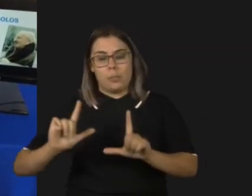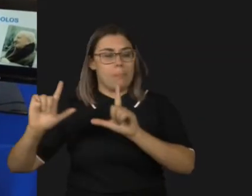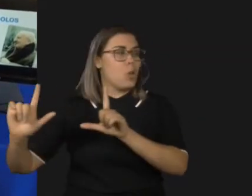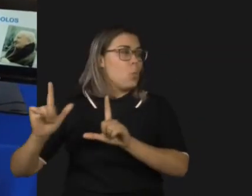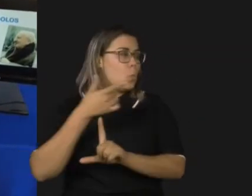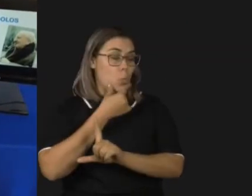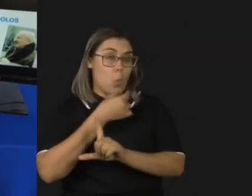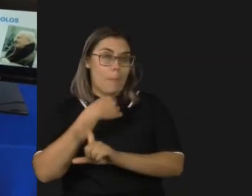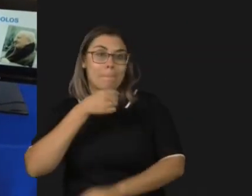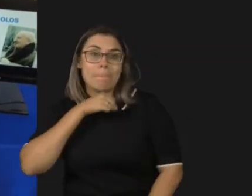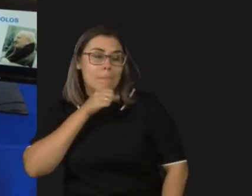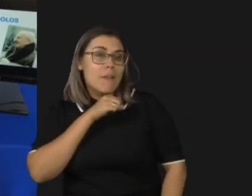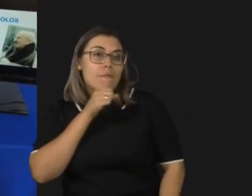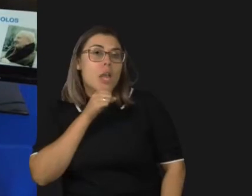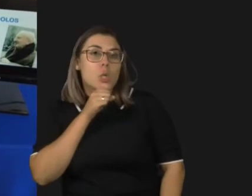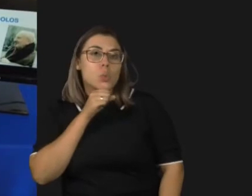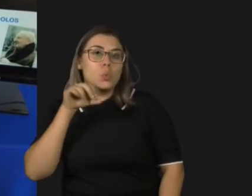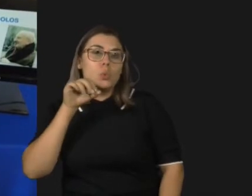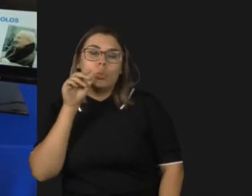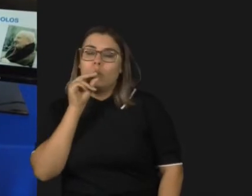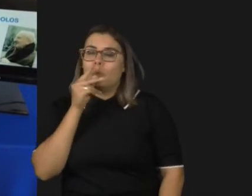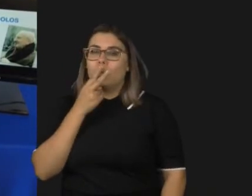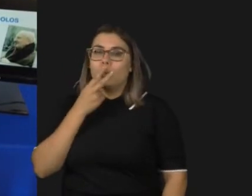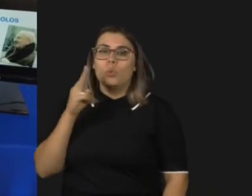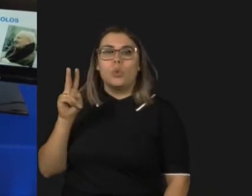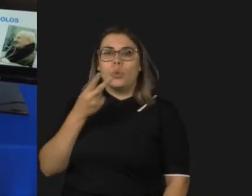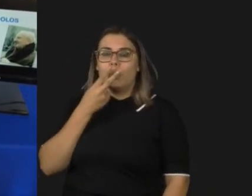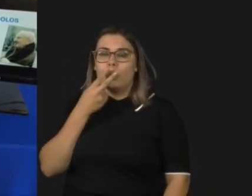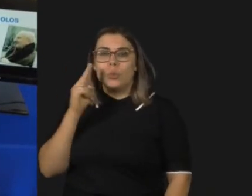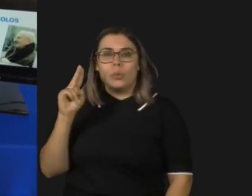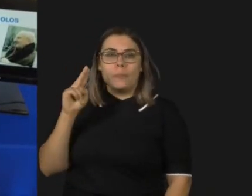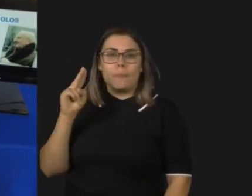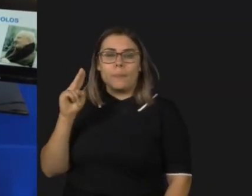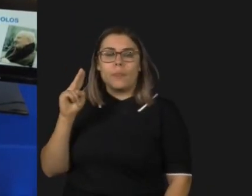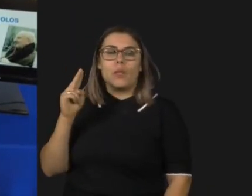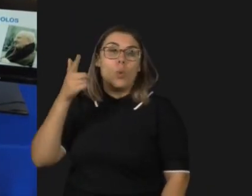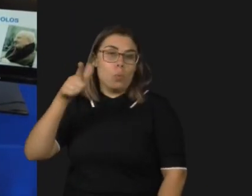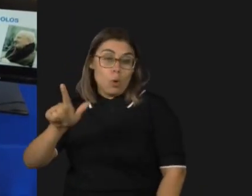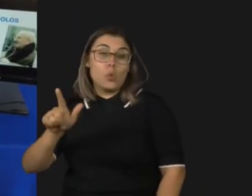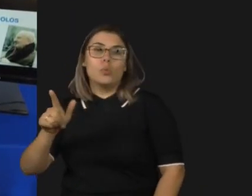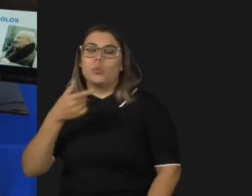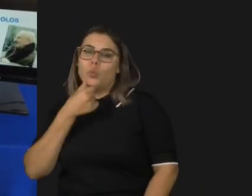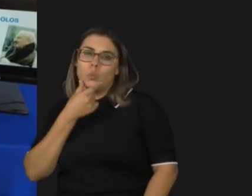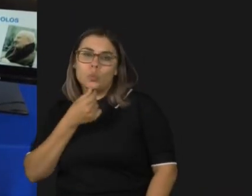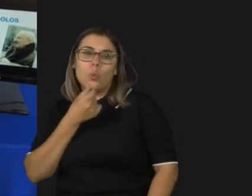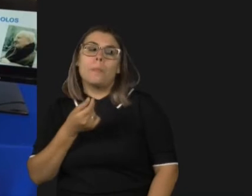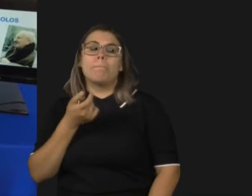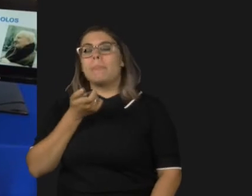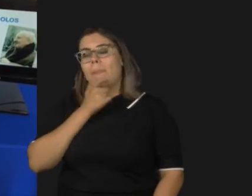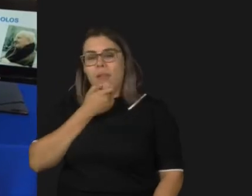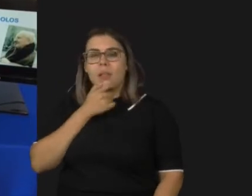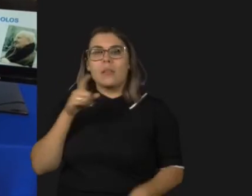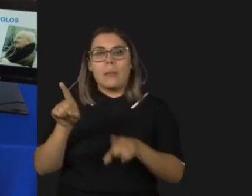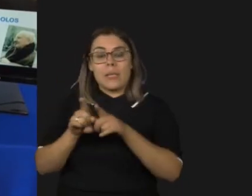um homem mais velho com um cachimbo o escritor J.R.R. Tolkien que escreveu O Senhor dos Anéis